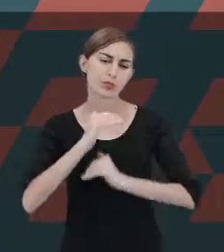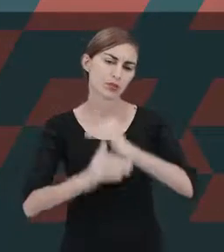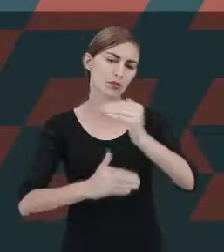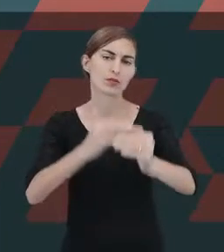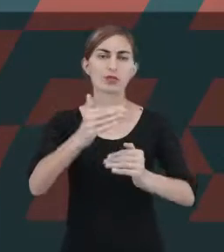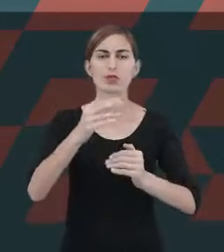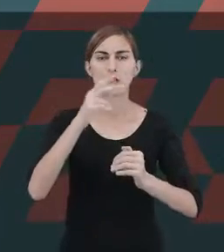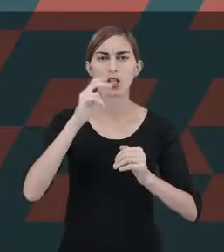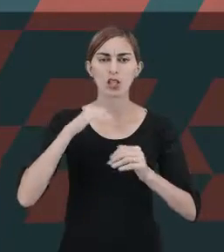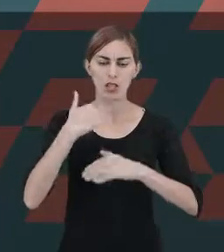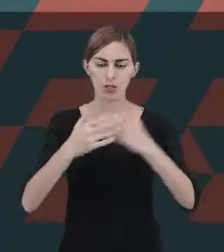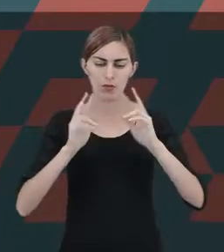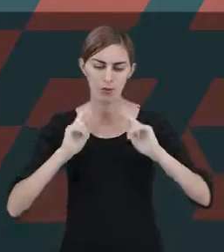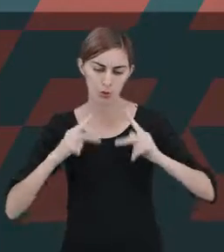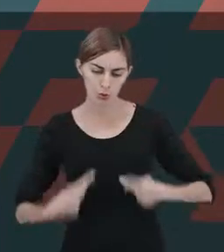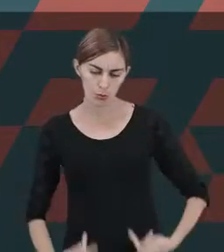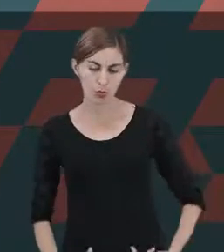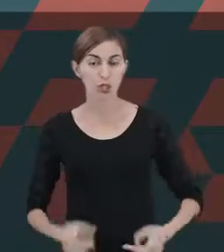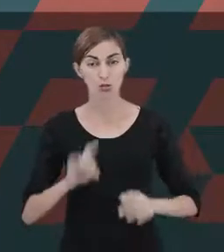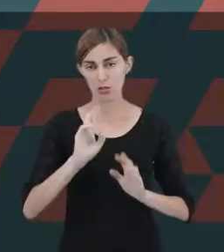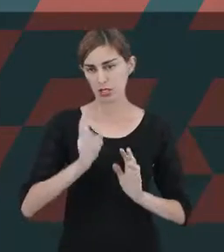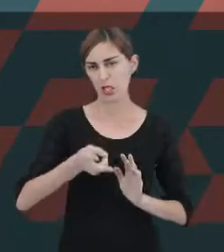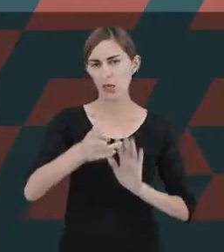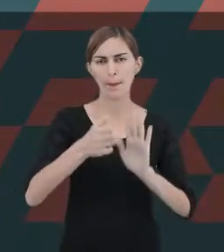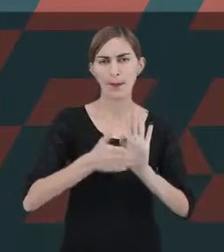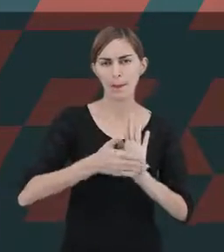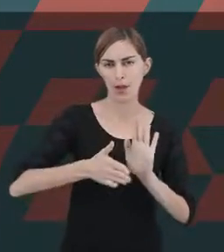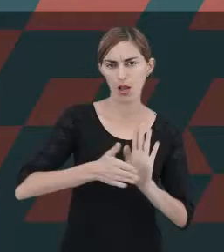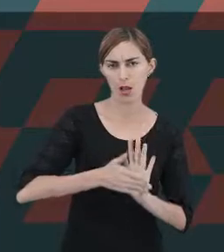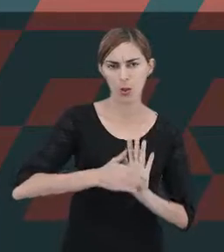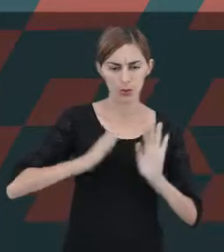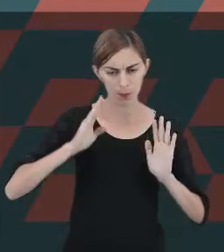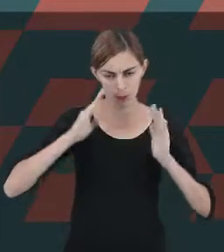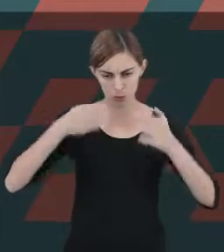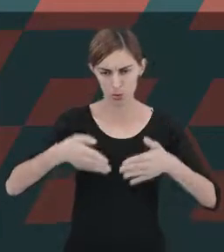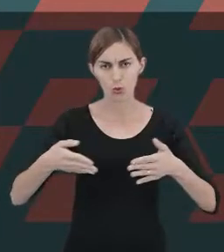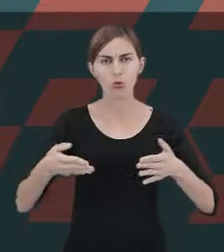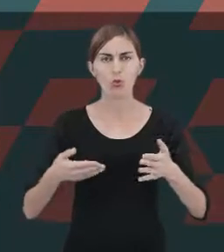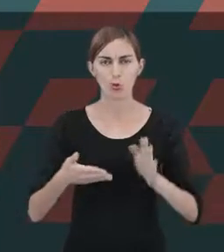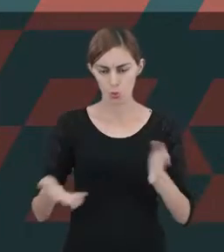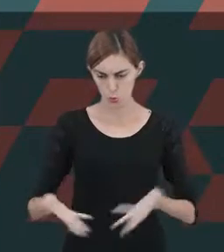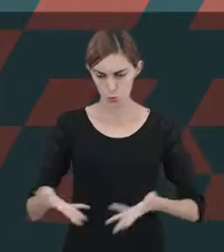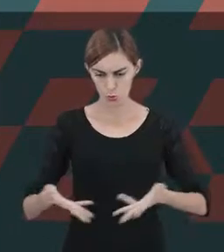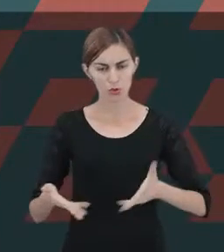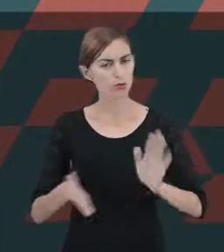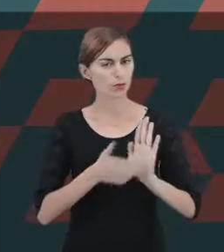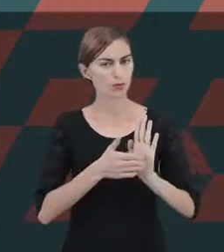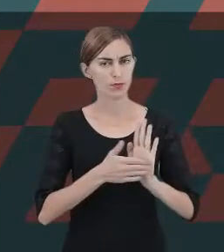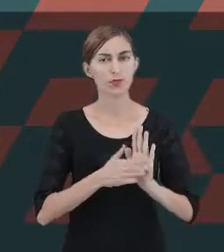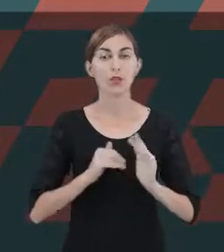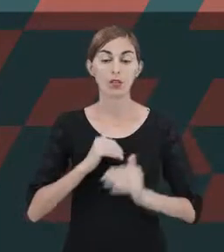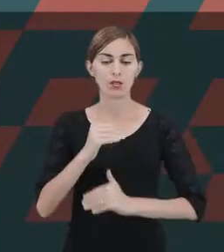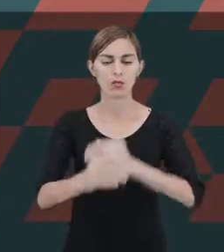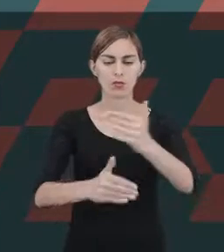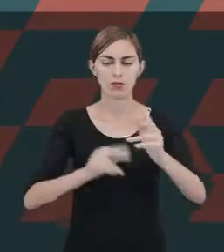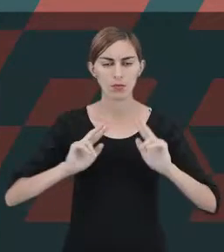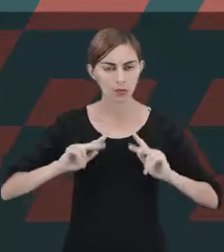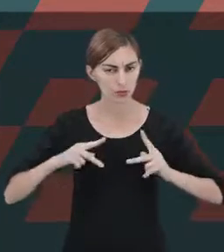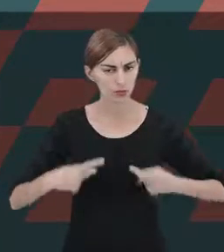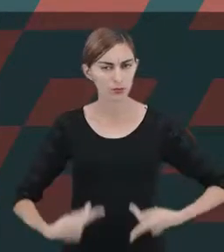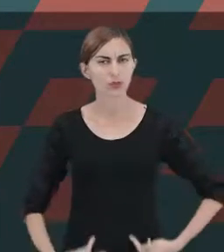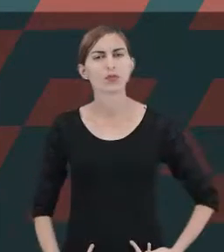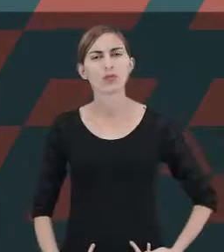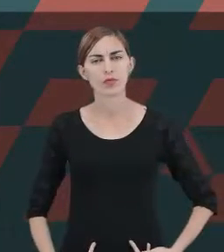nem sempre foi pautado como pautamos atualmente. O desenvolvimento humano, ele,